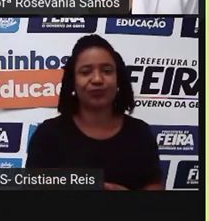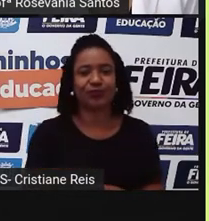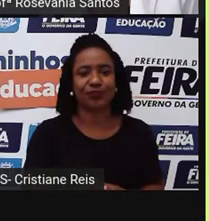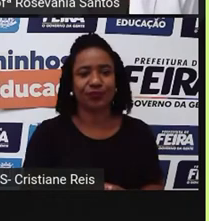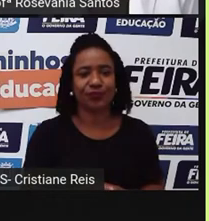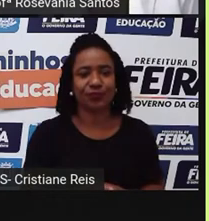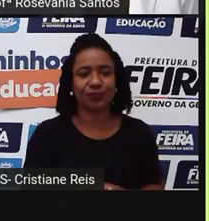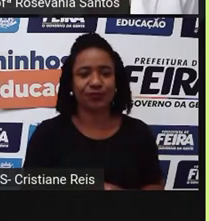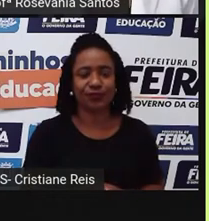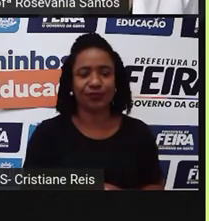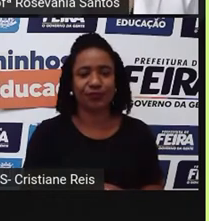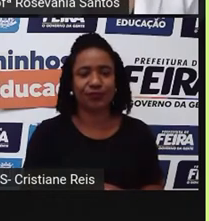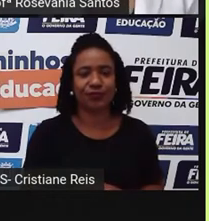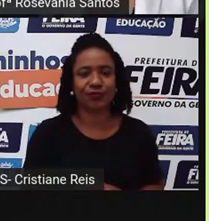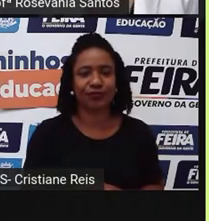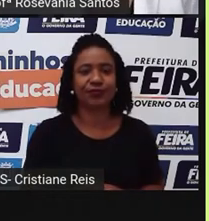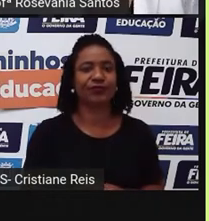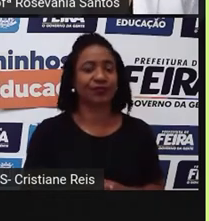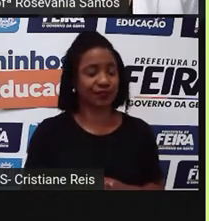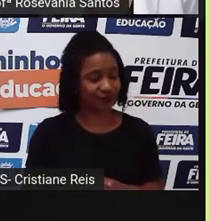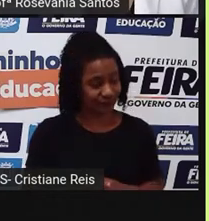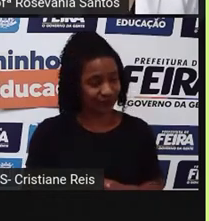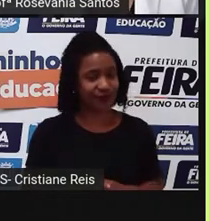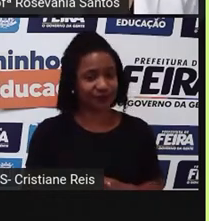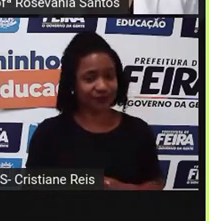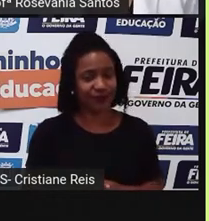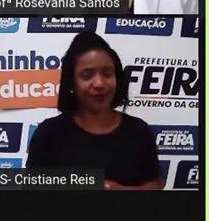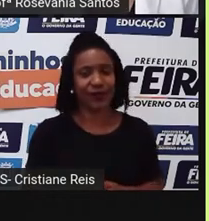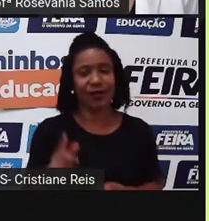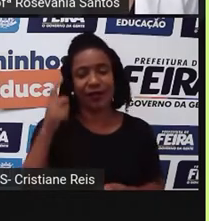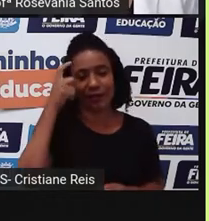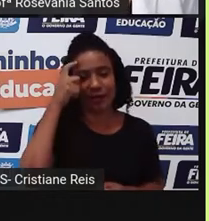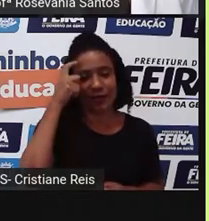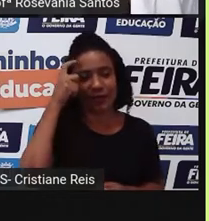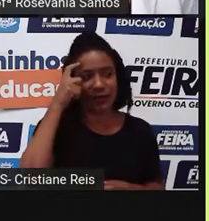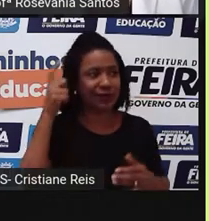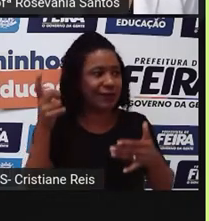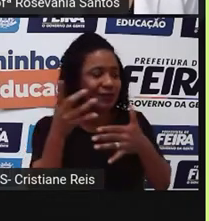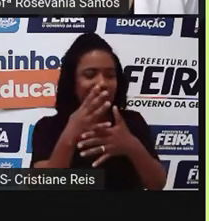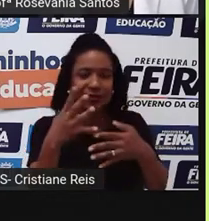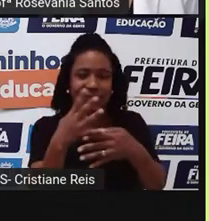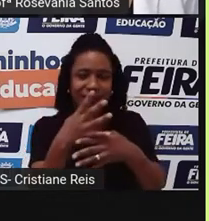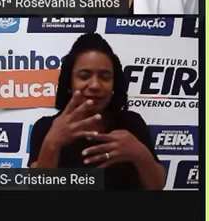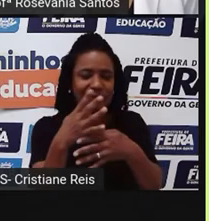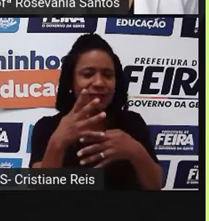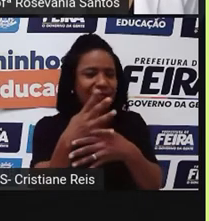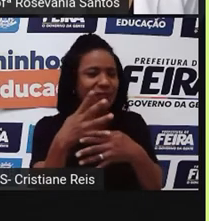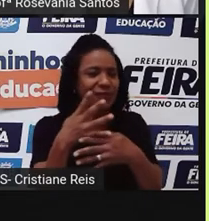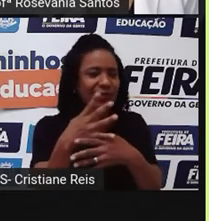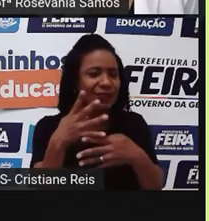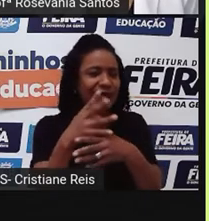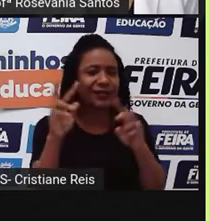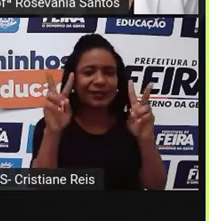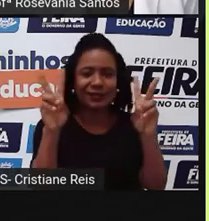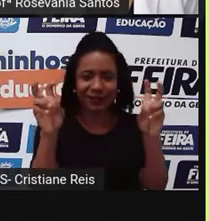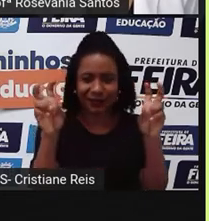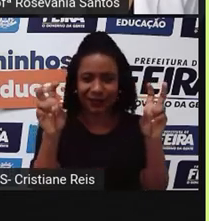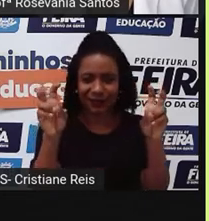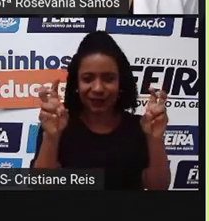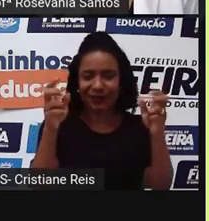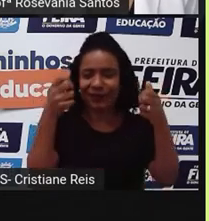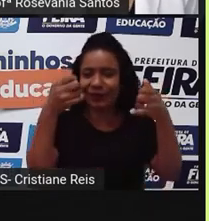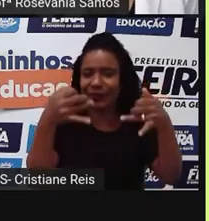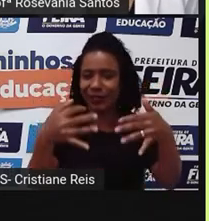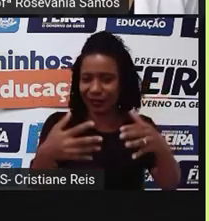Aí, como o assunto também é a cidade, né? Bora pensar um pouco nessa cidade atual. Com algumas coisas assim, né? Que eu